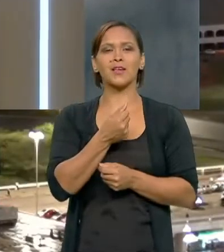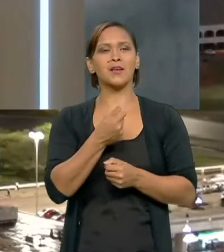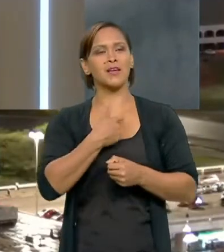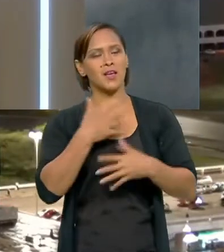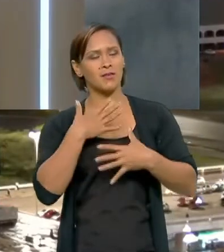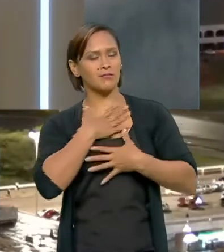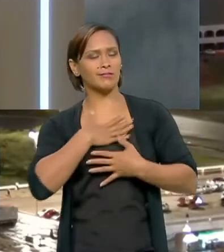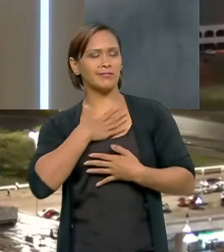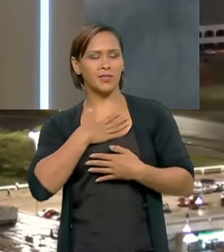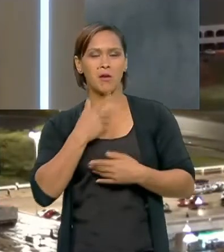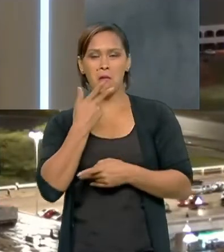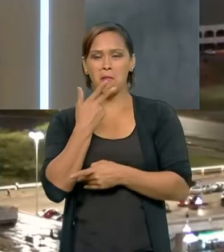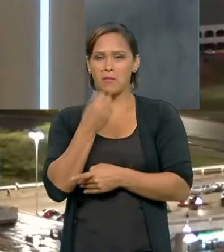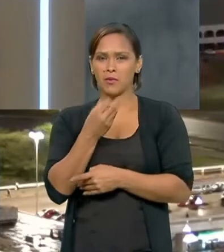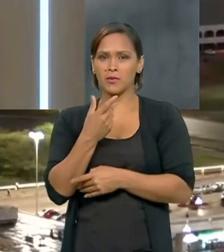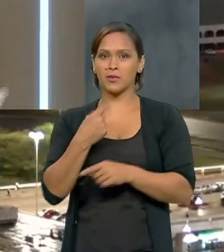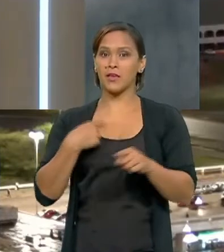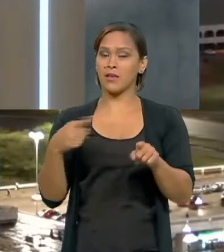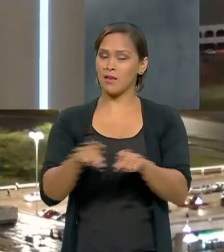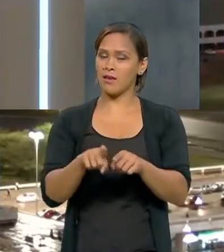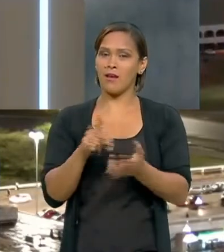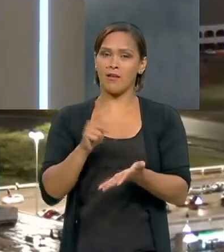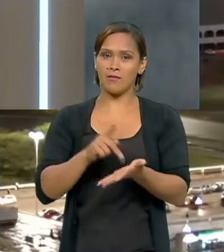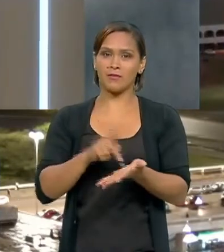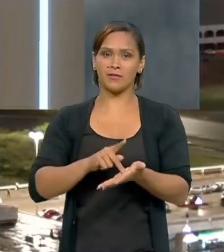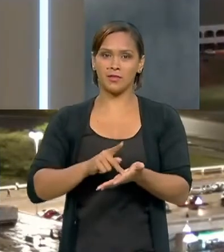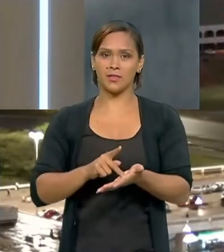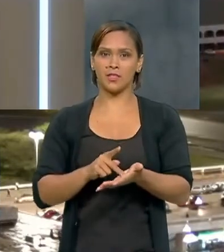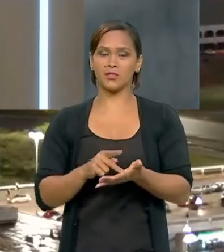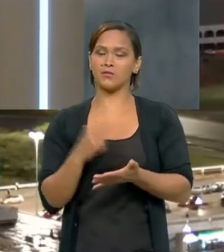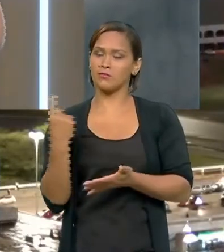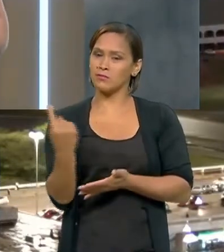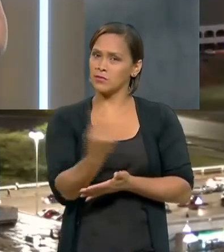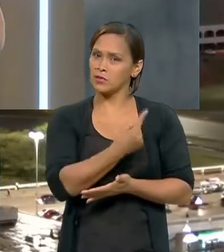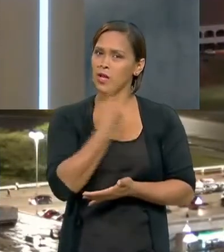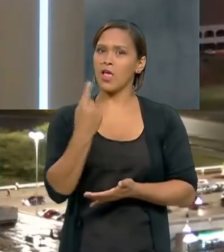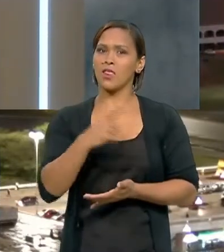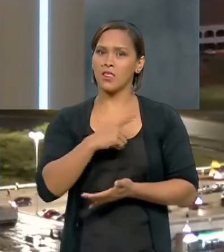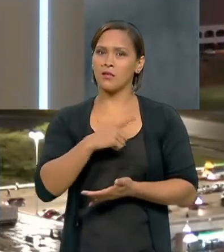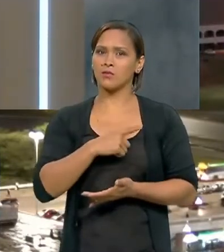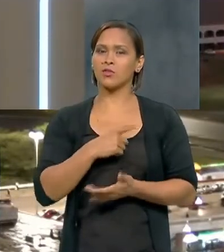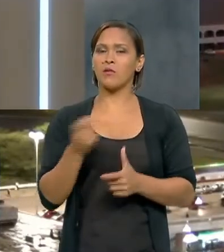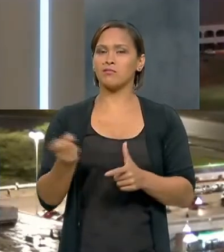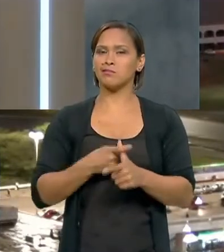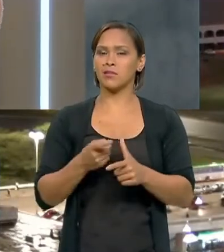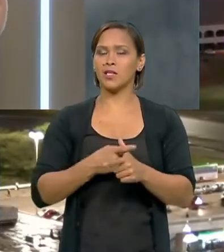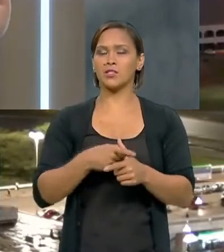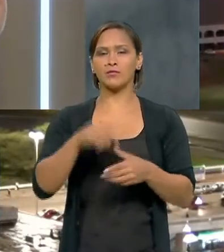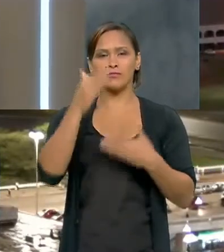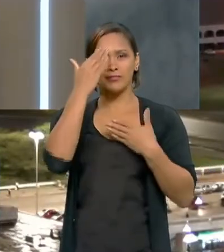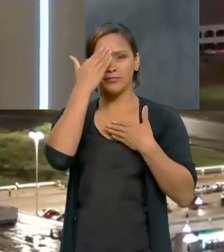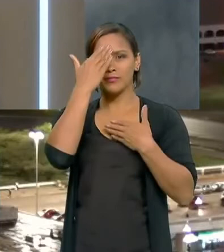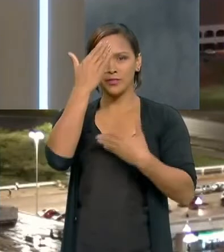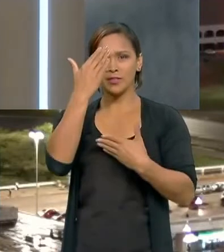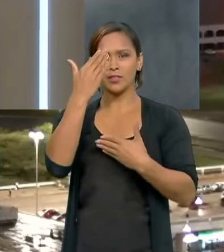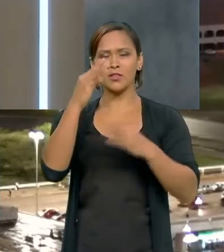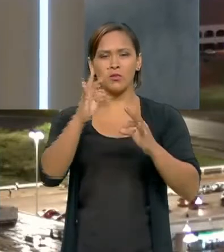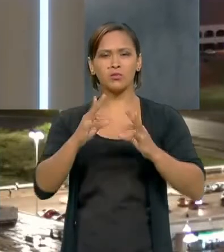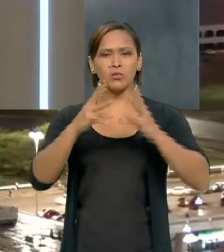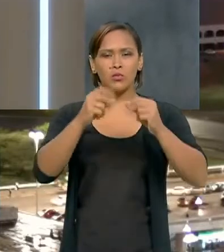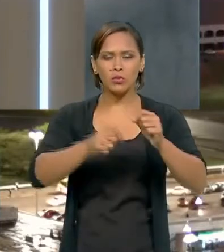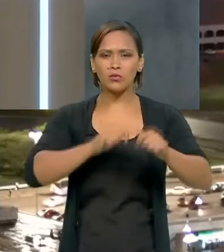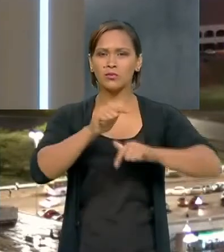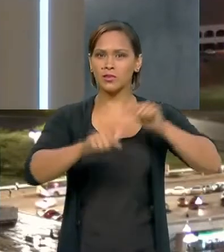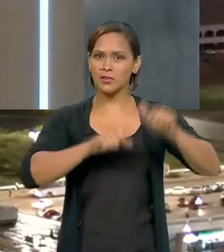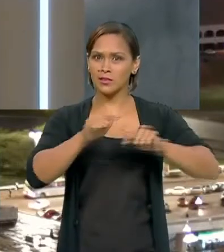bastante e estejam certos que nós temos hoje uma dívida de gratidão com todos que